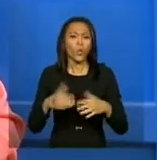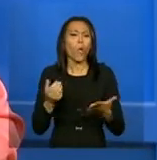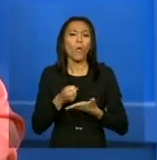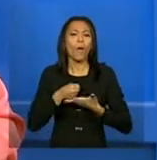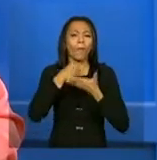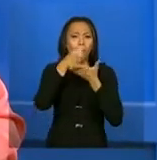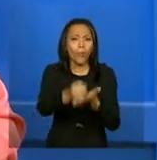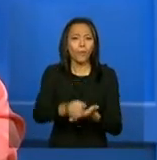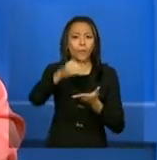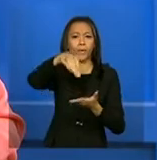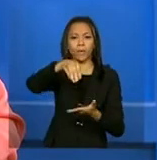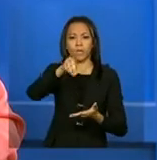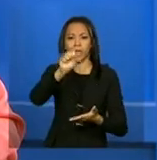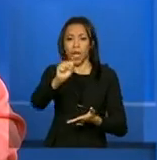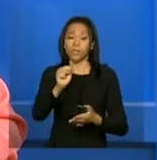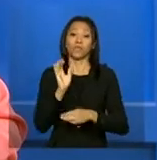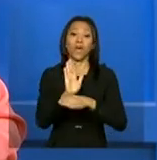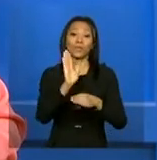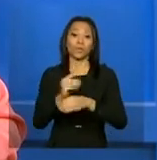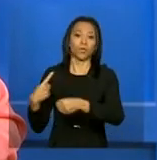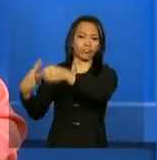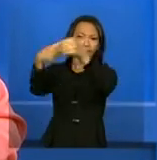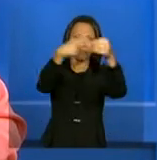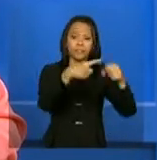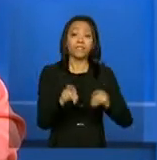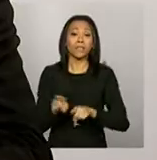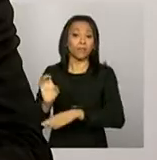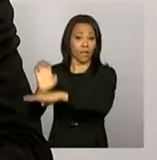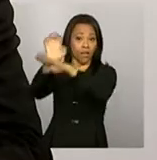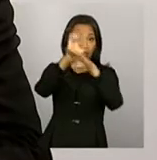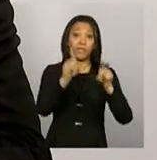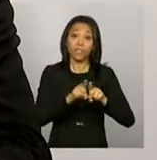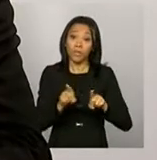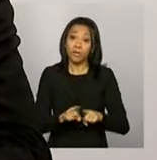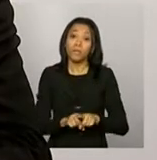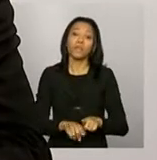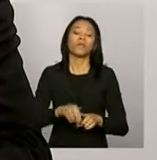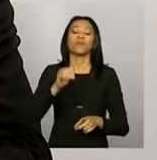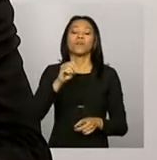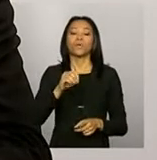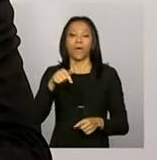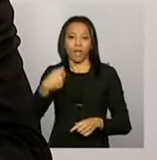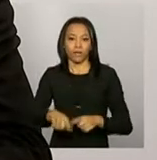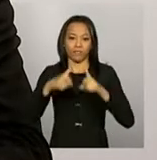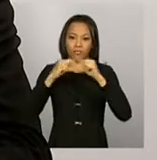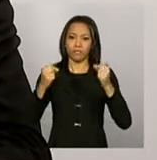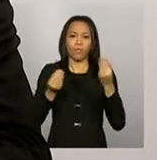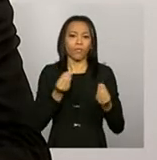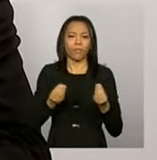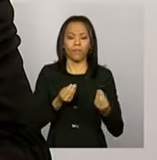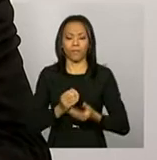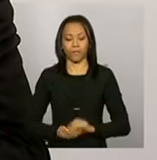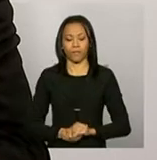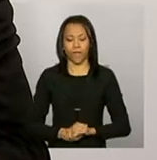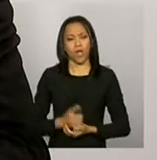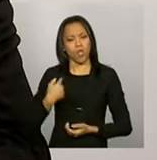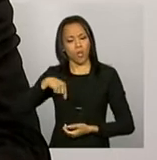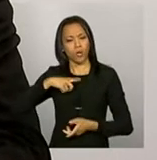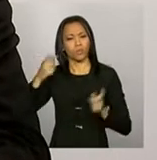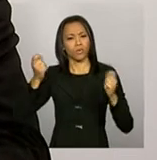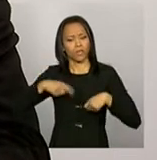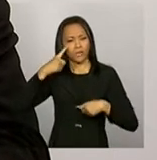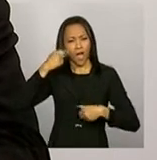MDS presta aos municípios, estados e distrito federal? A gente pode avaliar, basicamente,